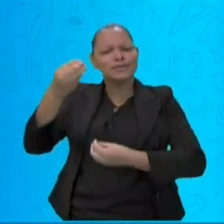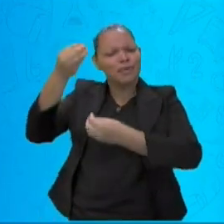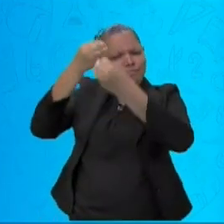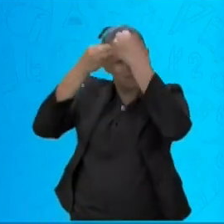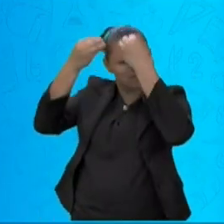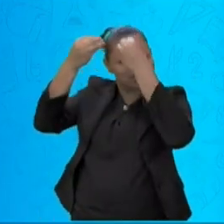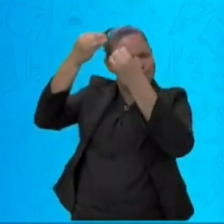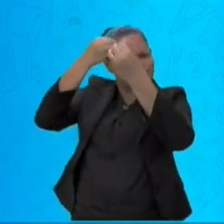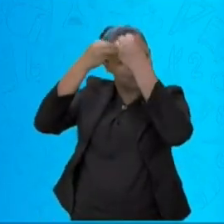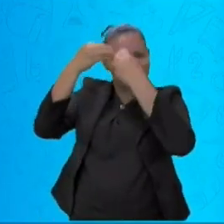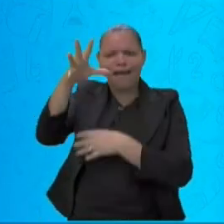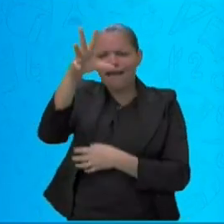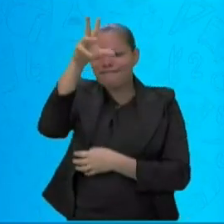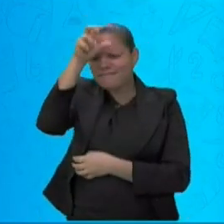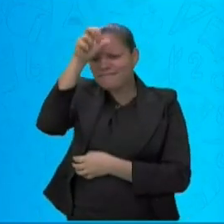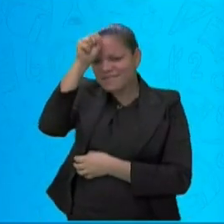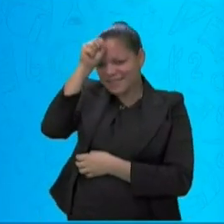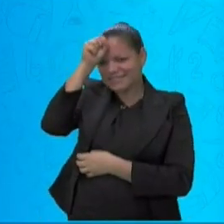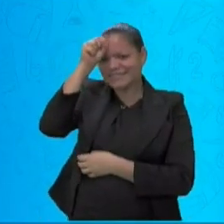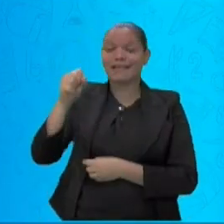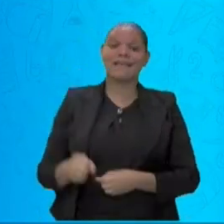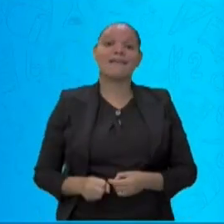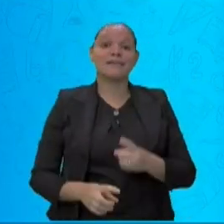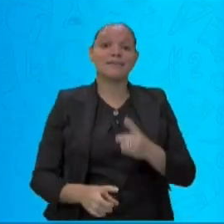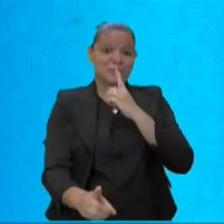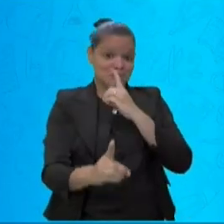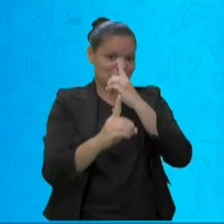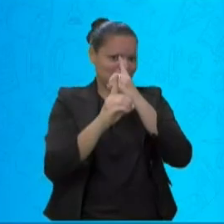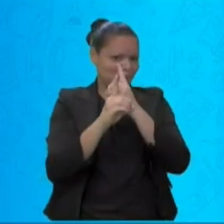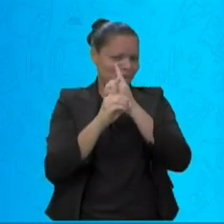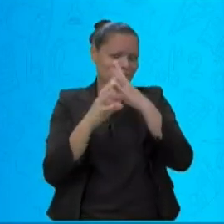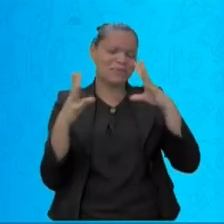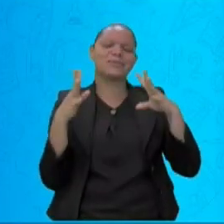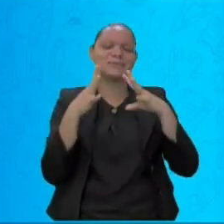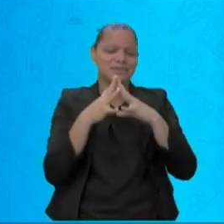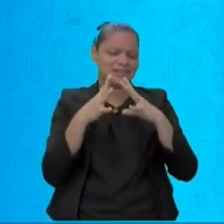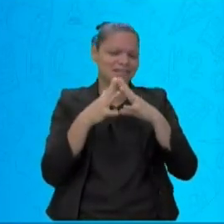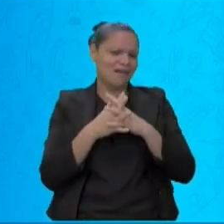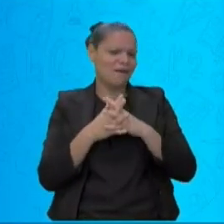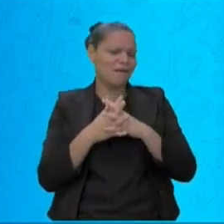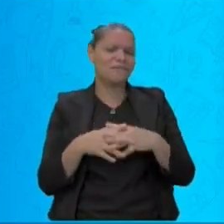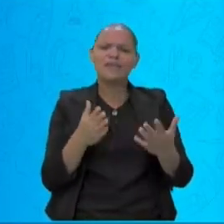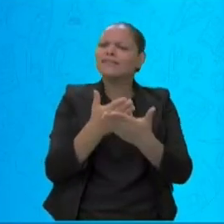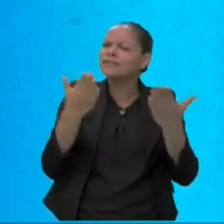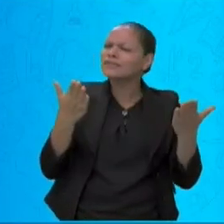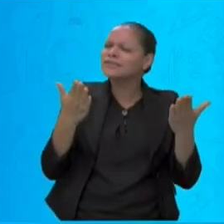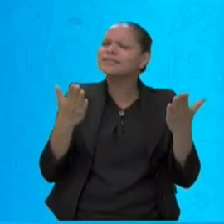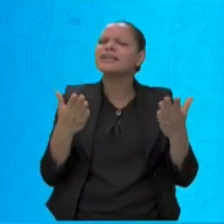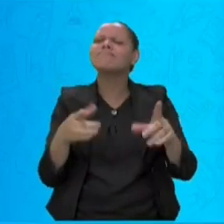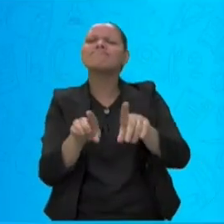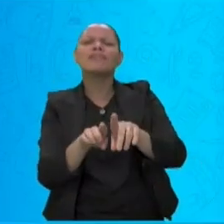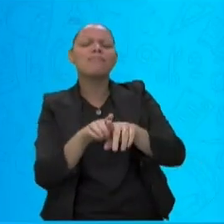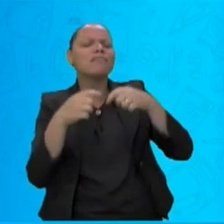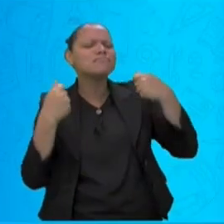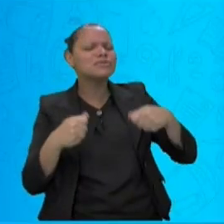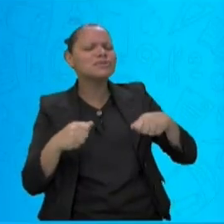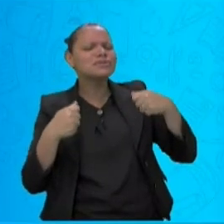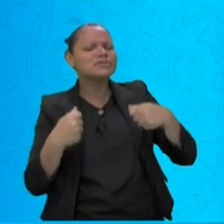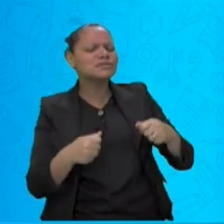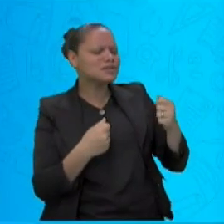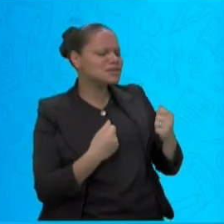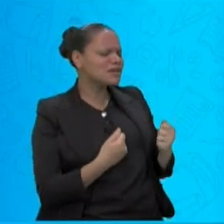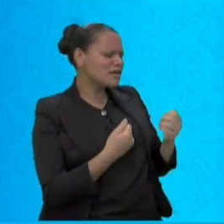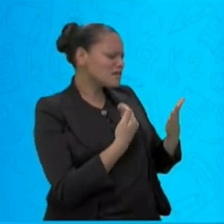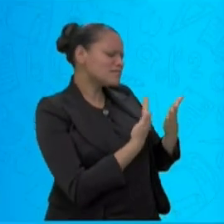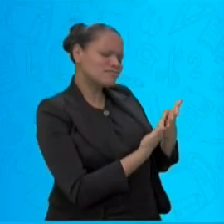sobre o encontro com o Sanantal. E tem algumas dicas para vocês também estudarem em casa. Preste atenção. Para o estudo em